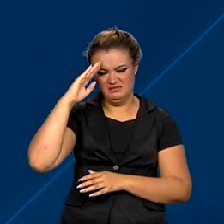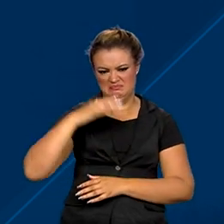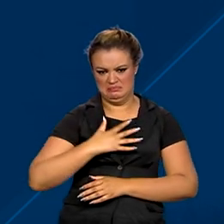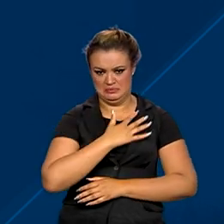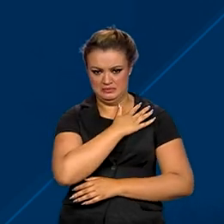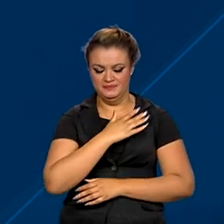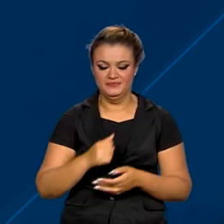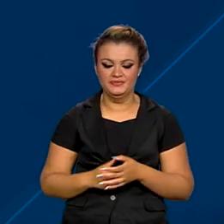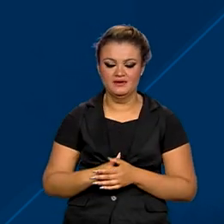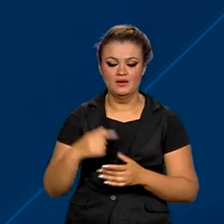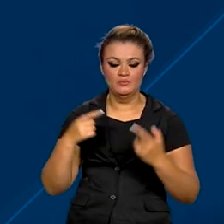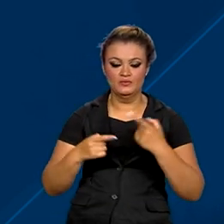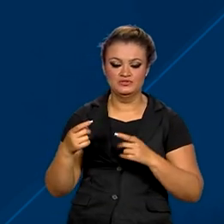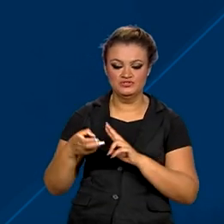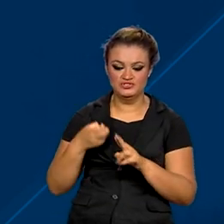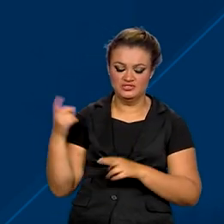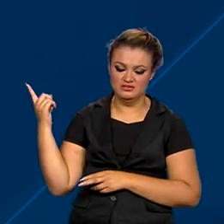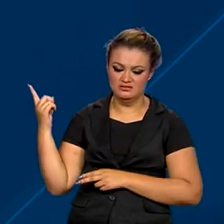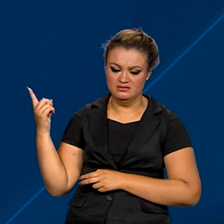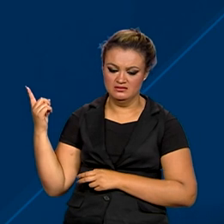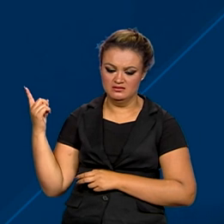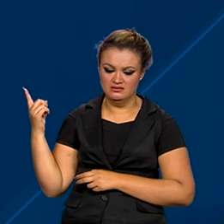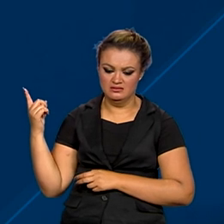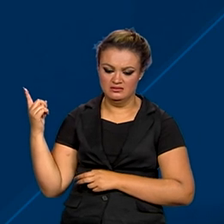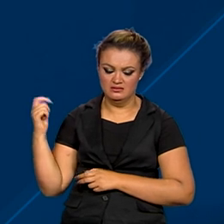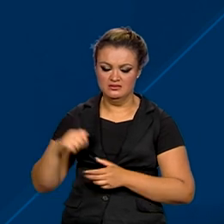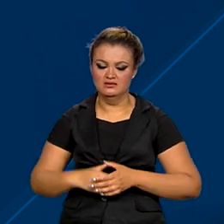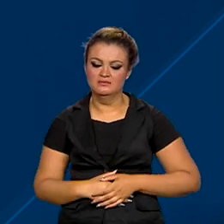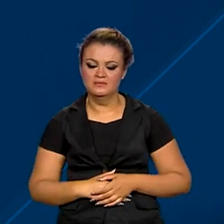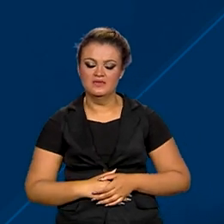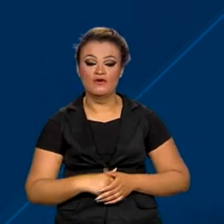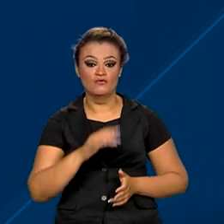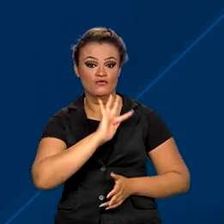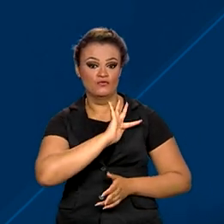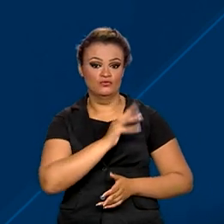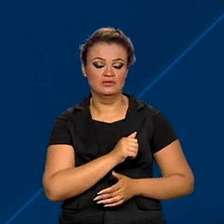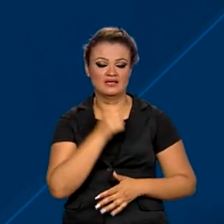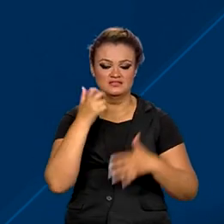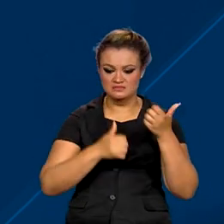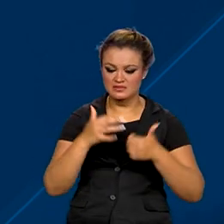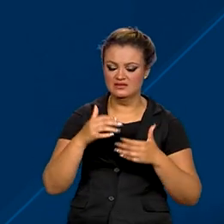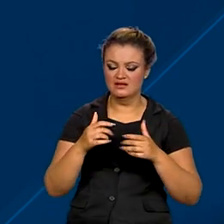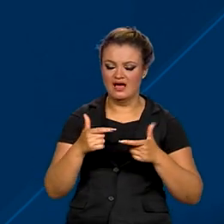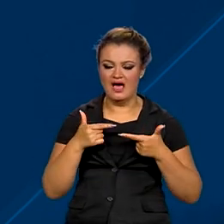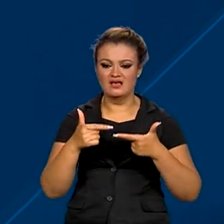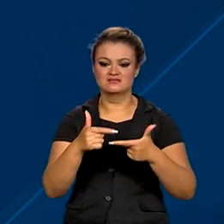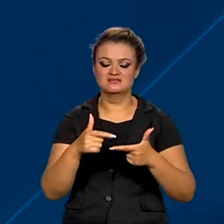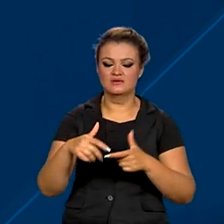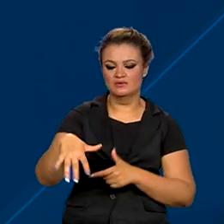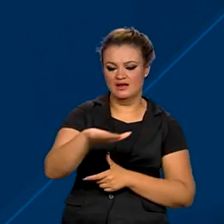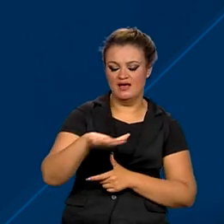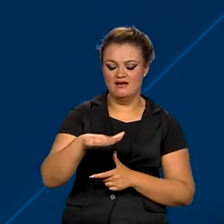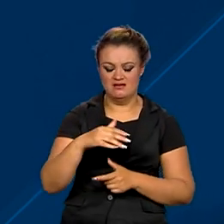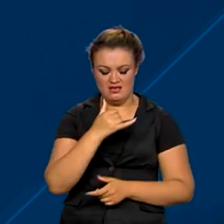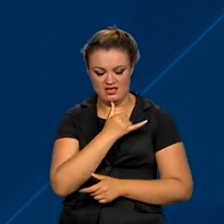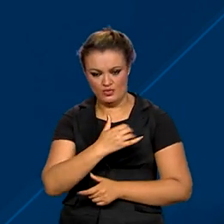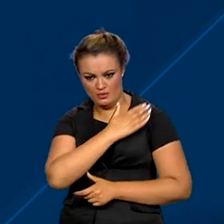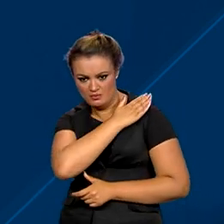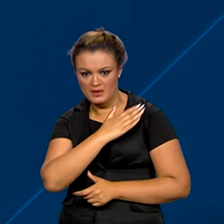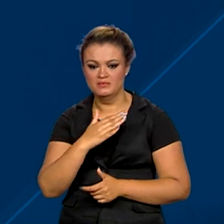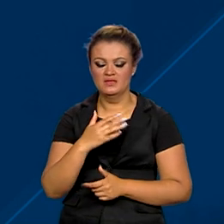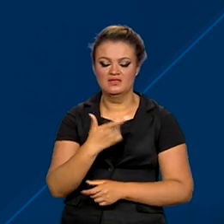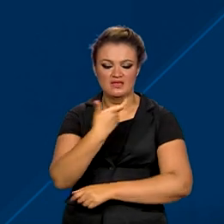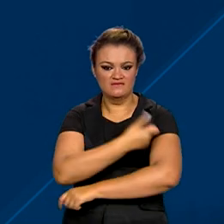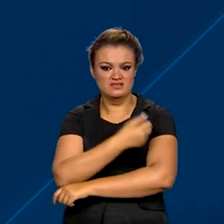política indígena, o Ministério dos Povos Indígenas e a FUNAI fazem um balanço das ações em território Yanomami e da